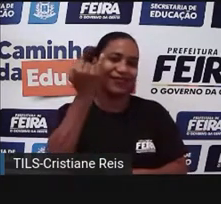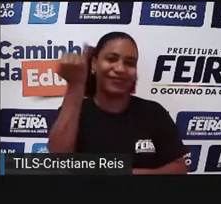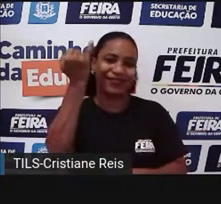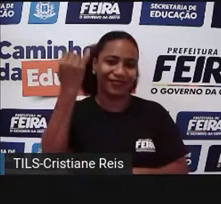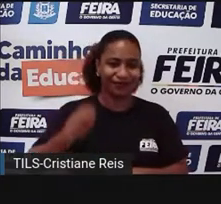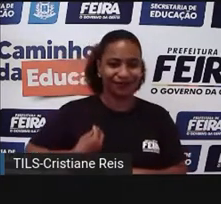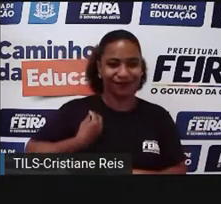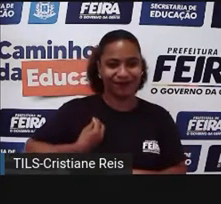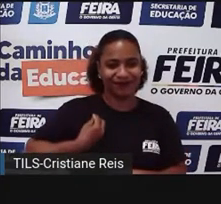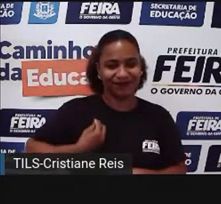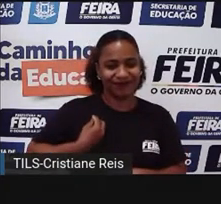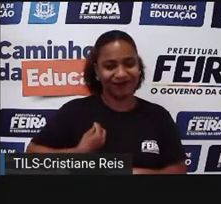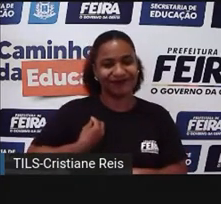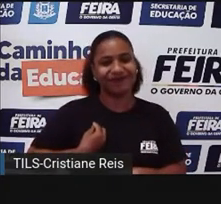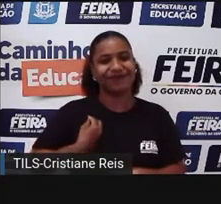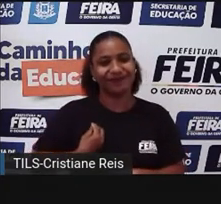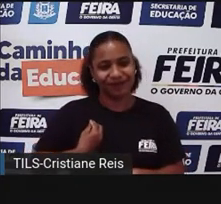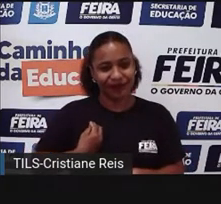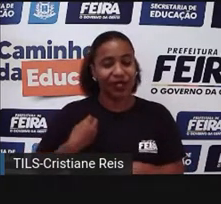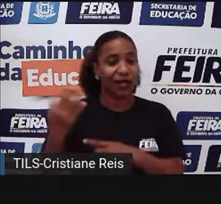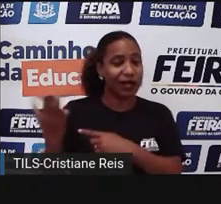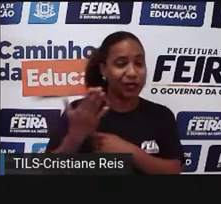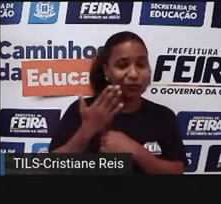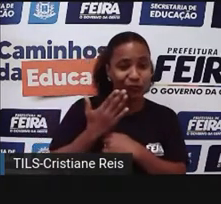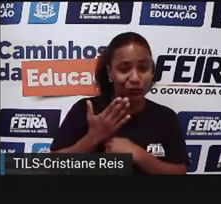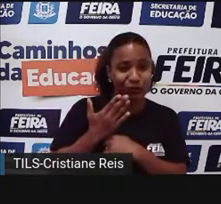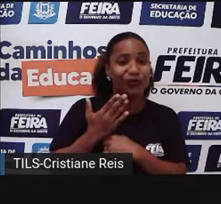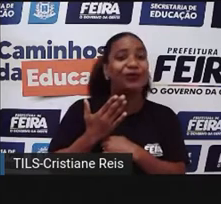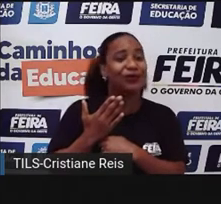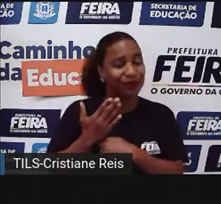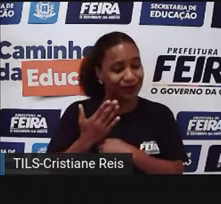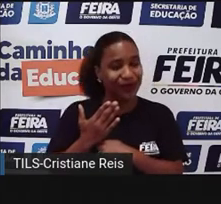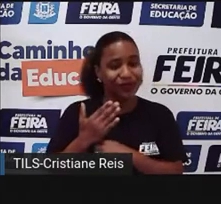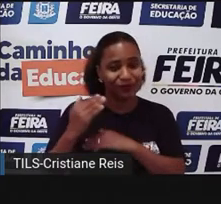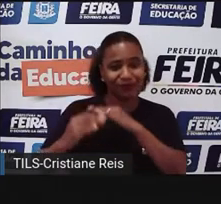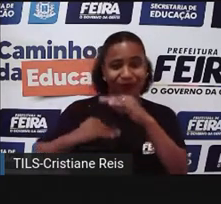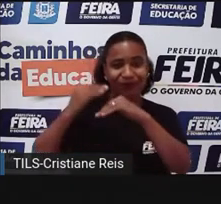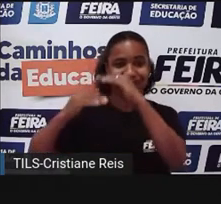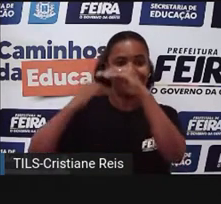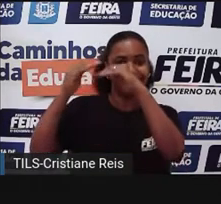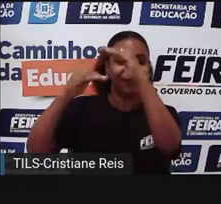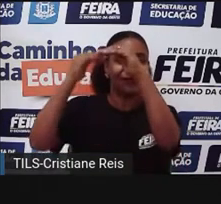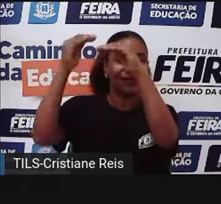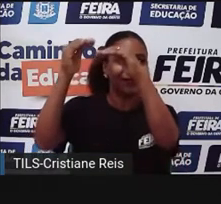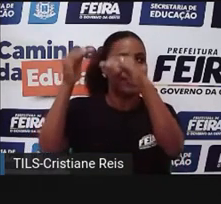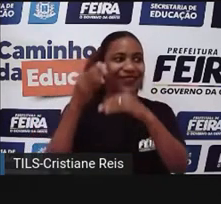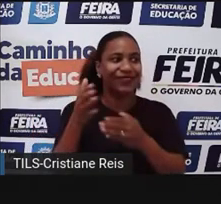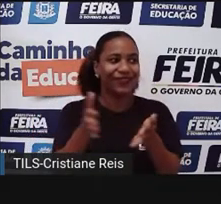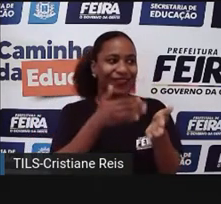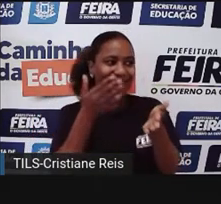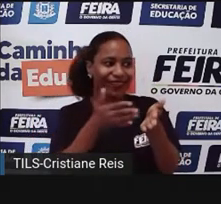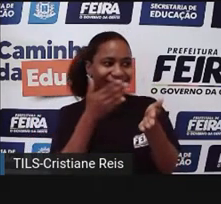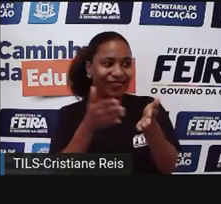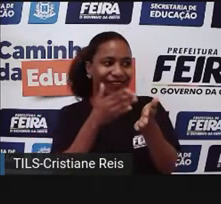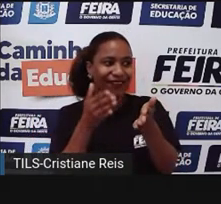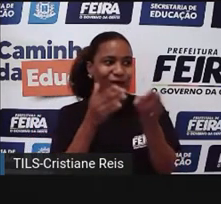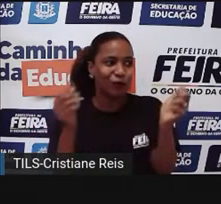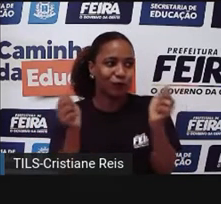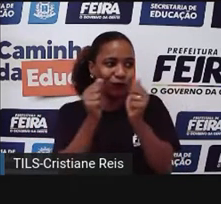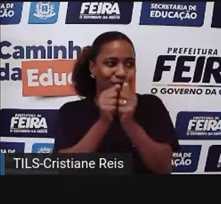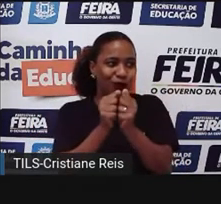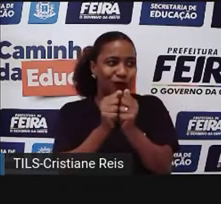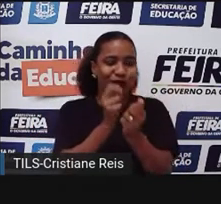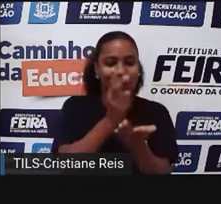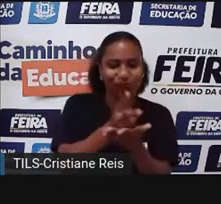ajudou na minha trajetória acadêmica até hoje. Você vê que eu sempre estou perto deles, dos livros. Então, é uma das